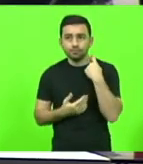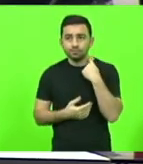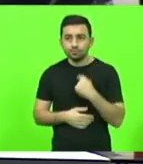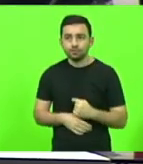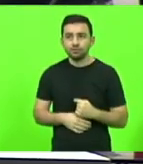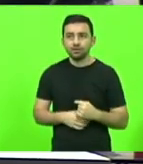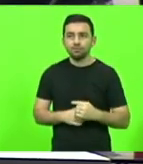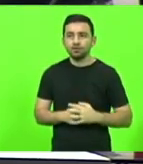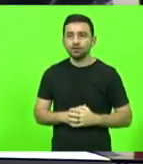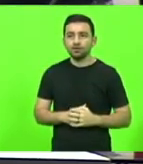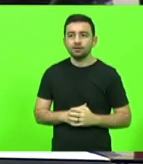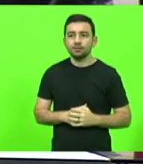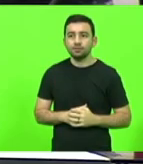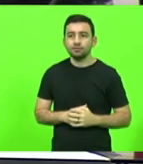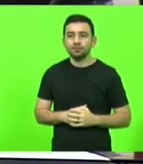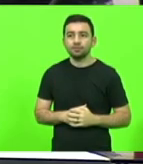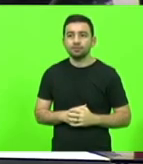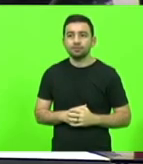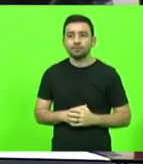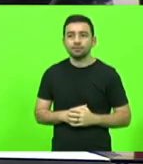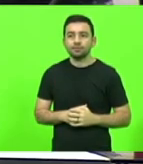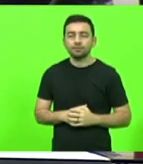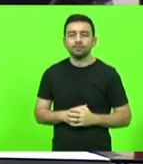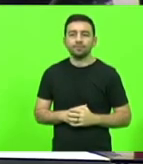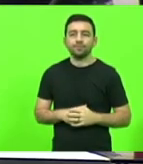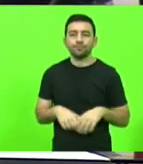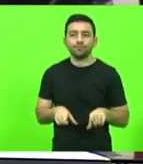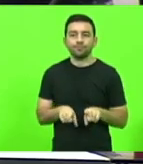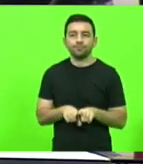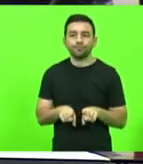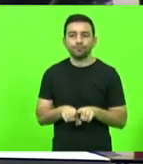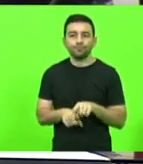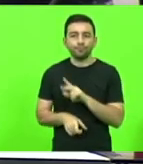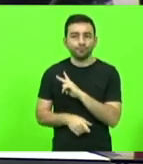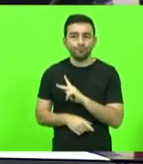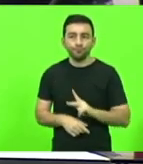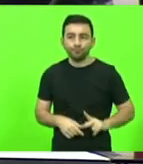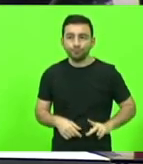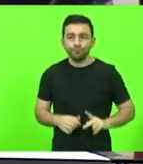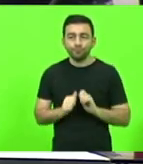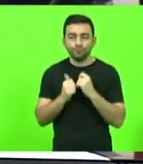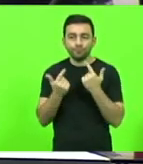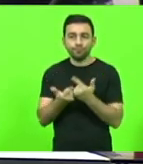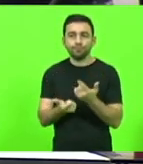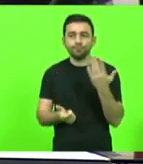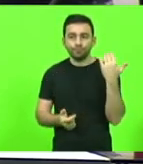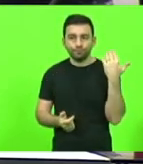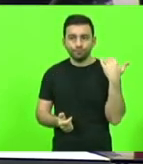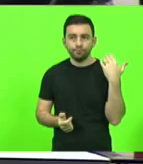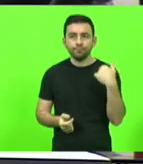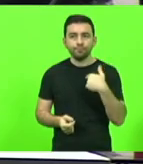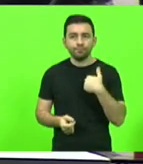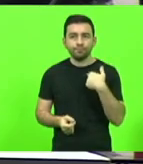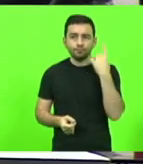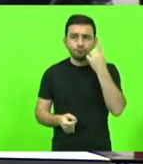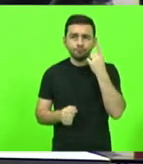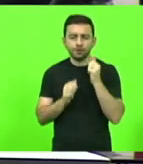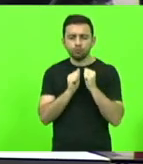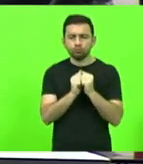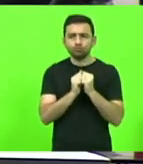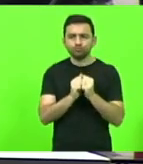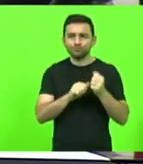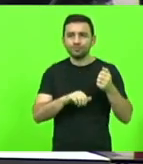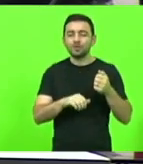deputado que já foi presidente da Assembleia Legislativa dessa casa, deputado, eu tive a honra de entrar com ele aqui em